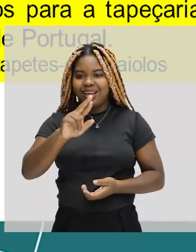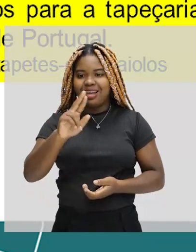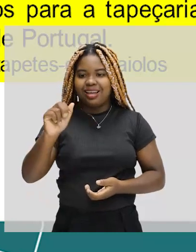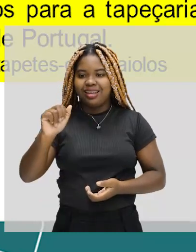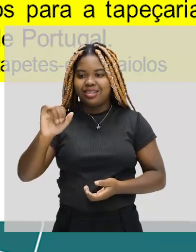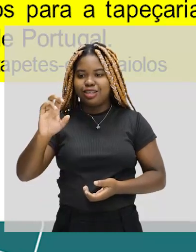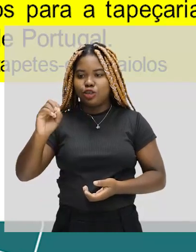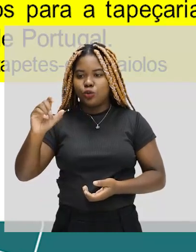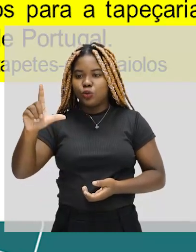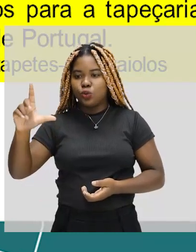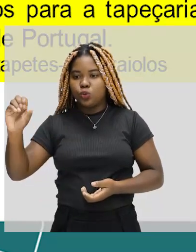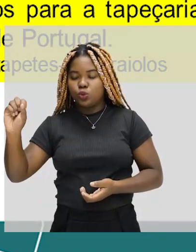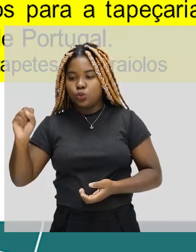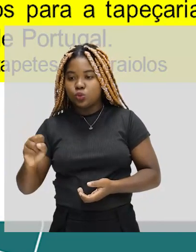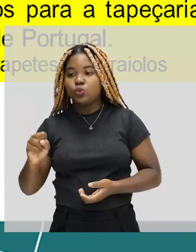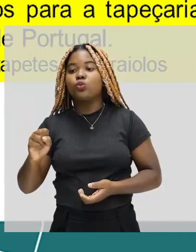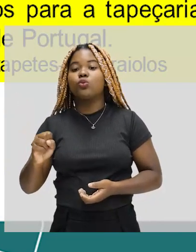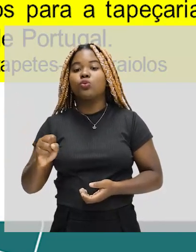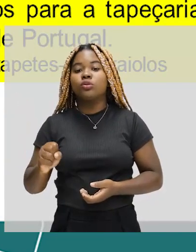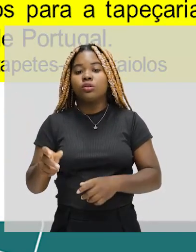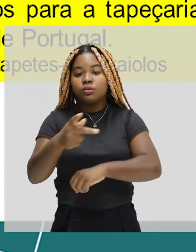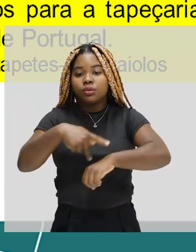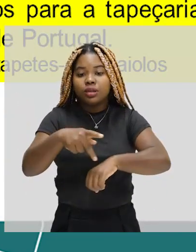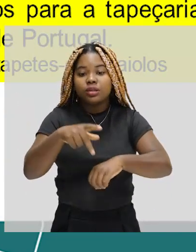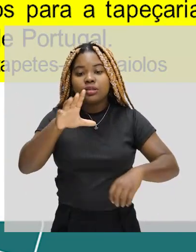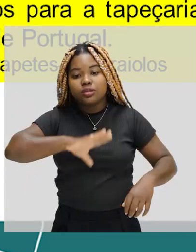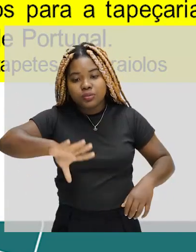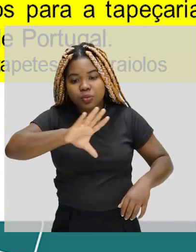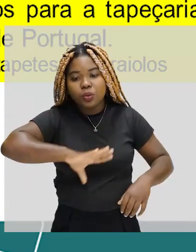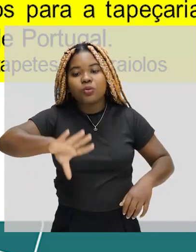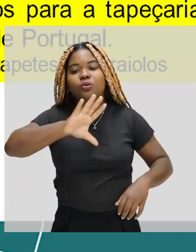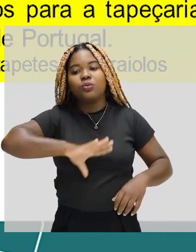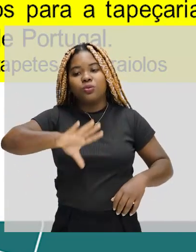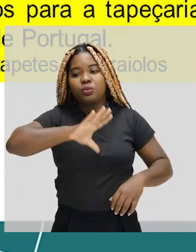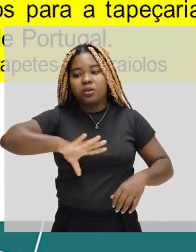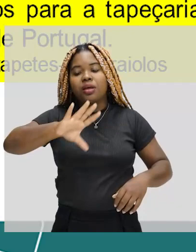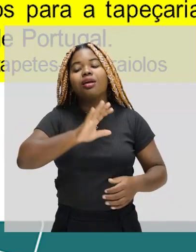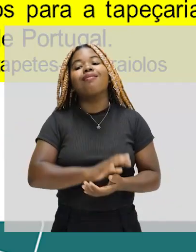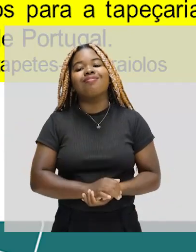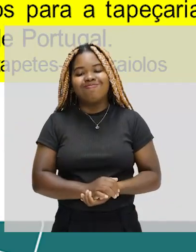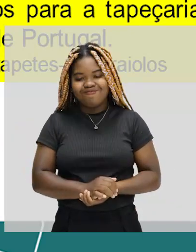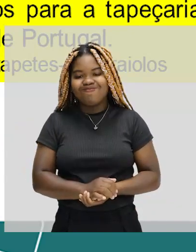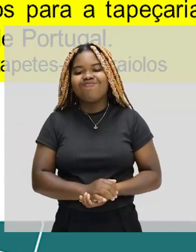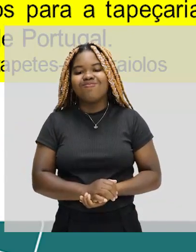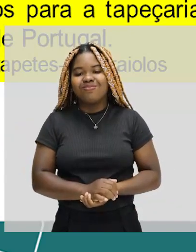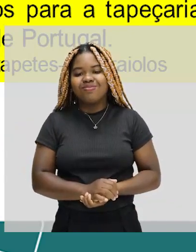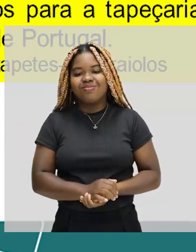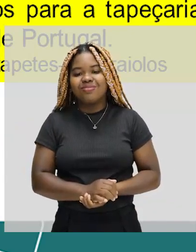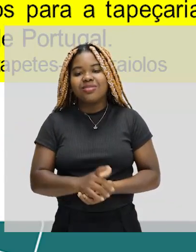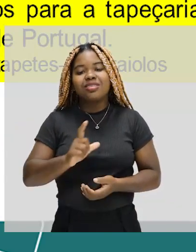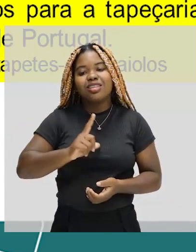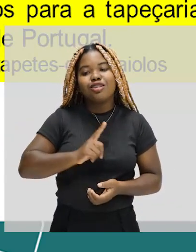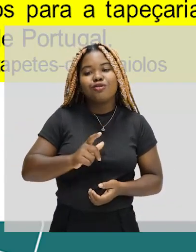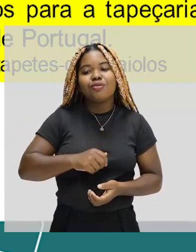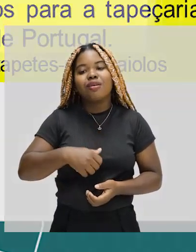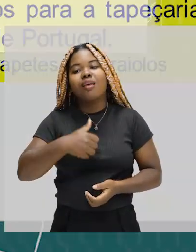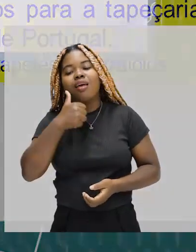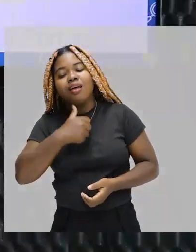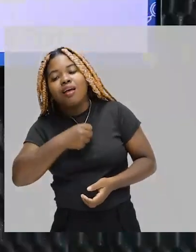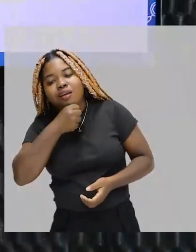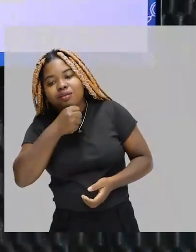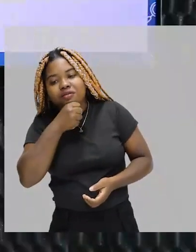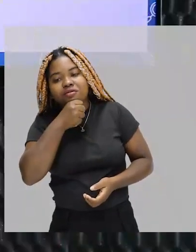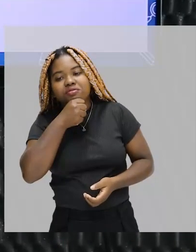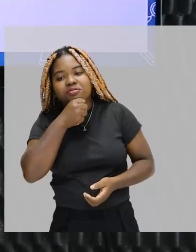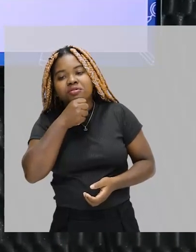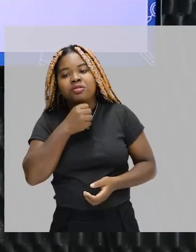Portugal. São senhoras que vão passando esse conhecimento, são tecelantes que vão passando esse conhecimento de mãe para filha. Atualmente, os